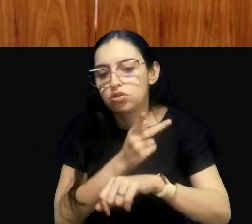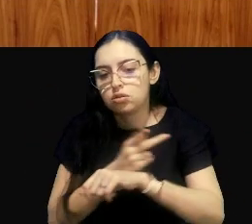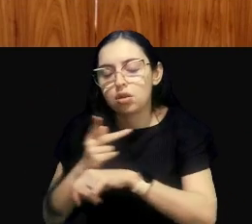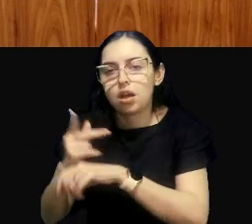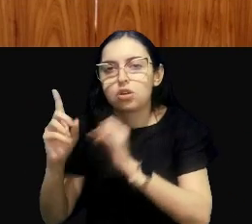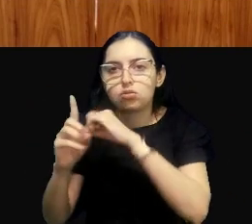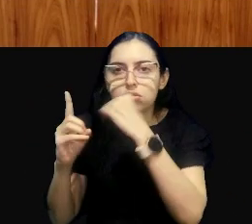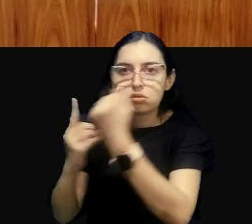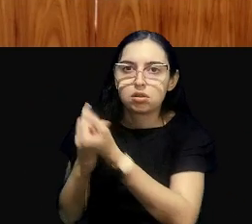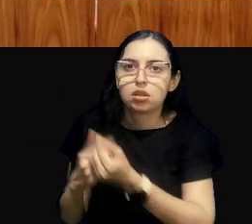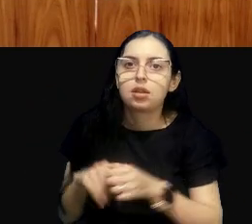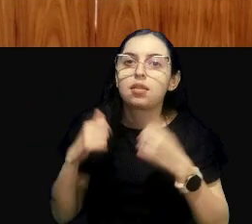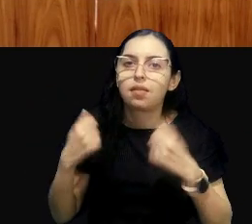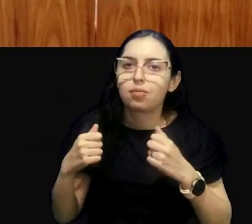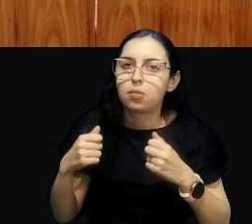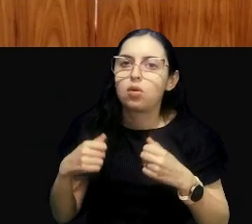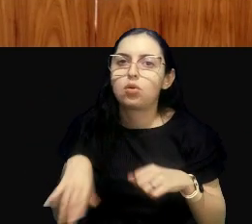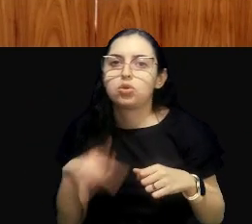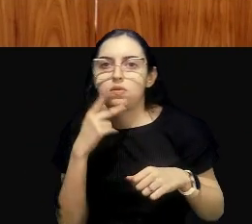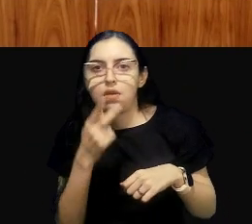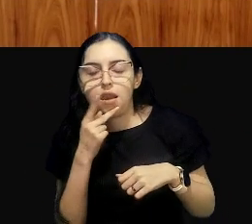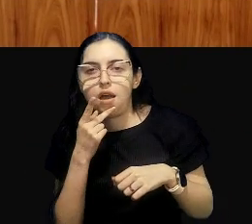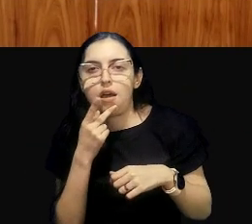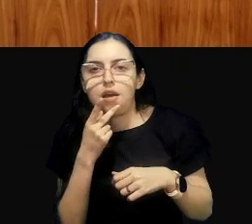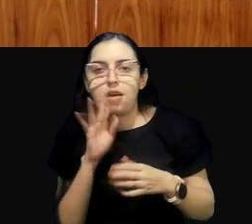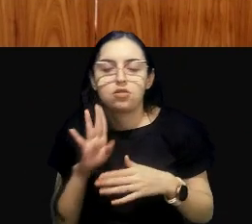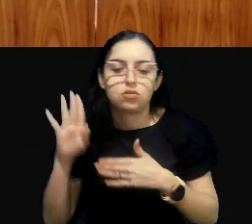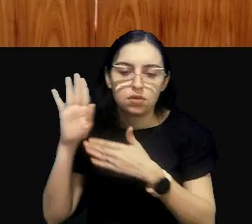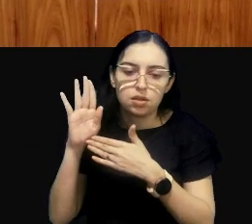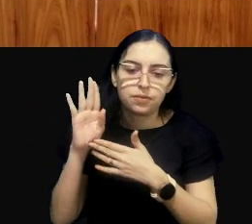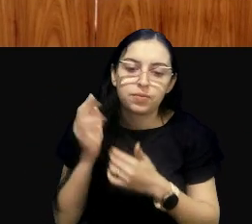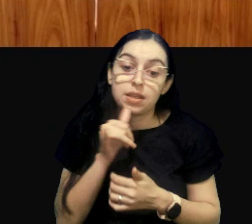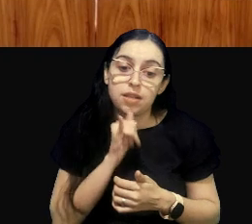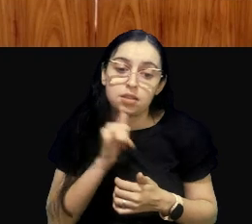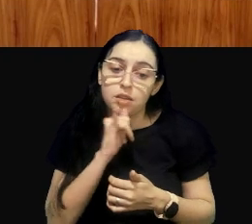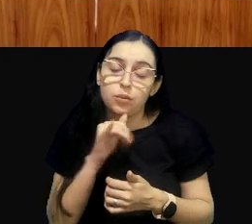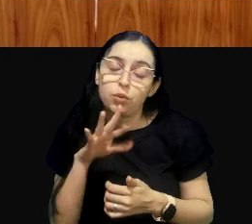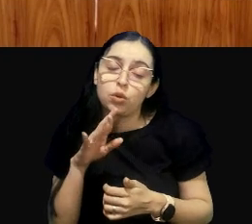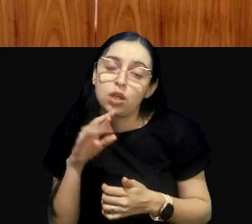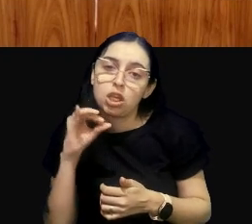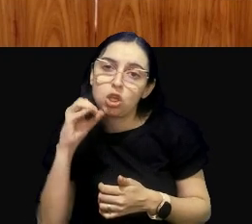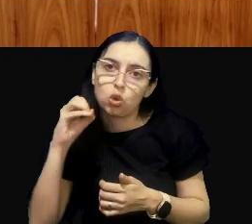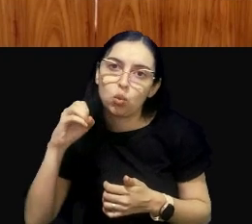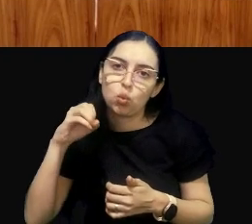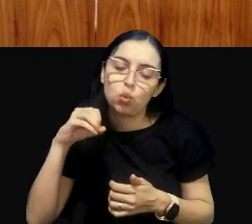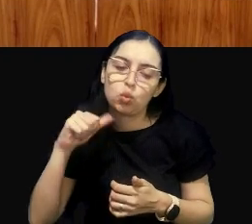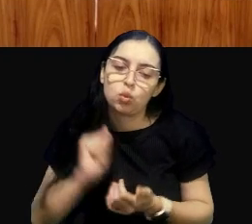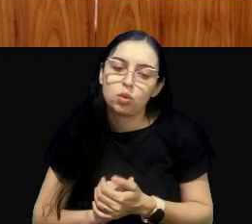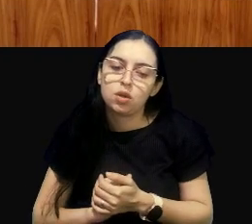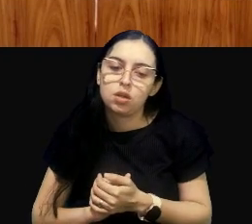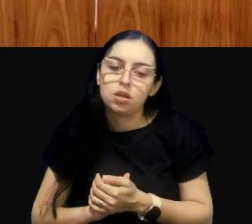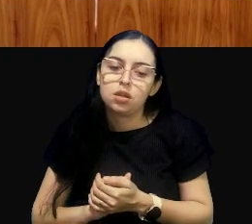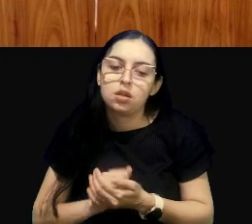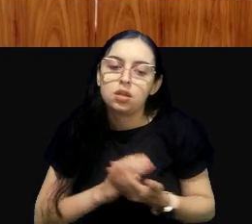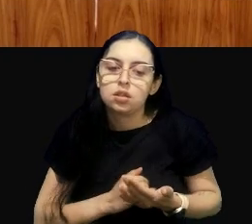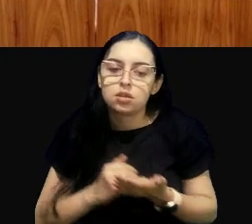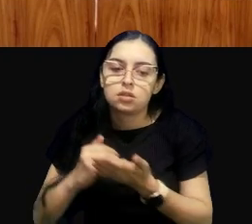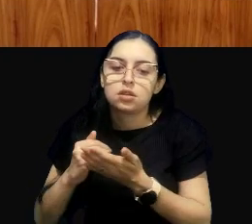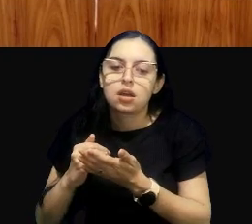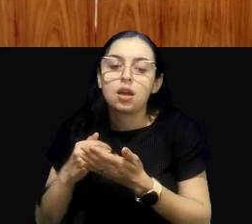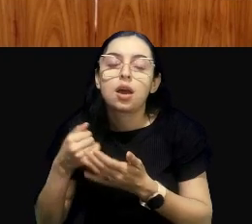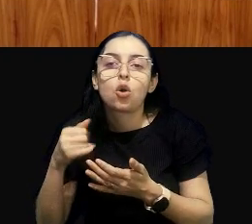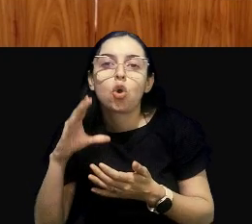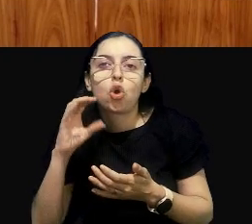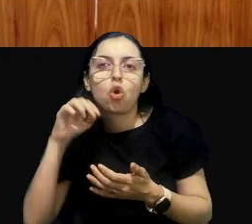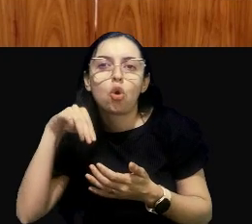têm voz e vez, então esse exemplo do rio Jundiaí que eu comentei, que foi reenquadrado, foi uma iniciativa do comitê de bacia do Piracicaba